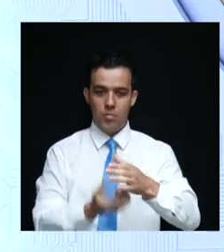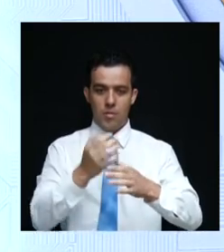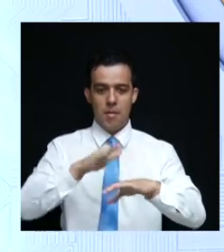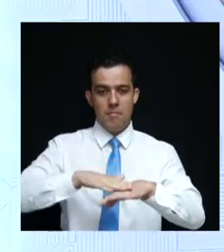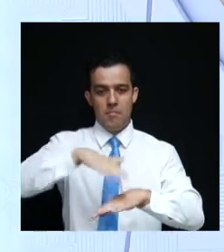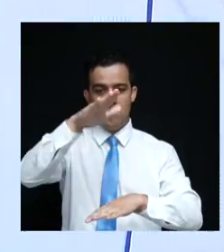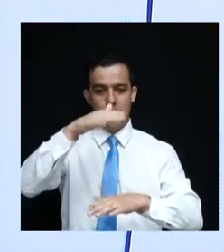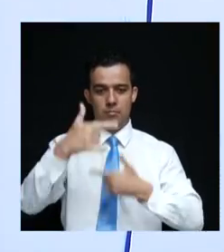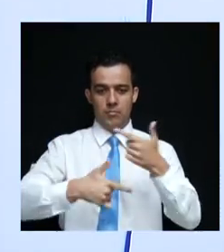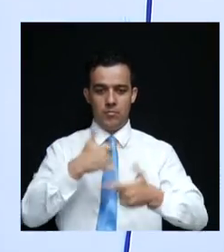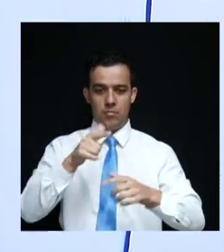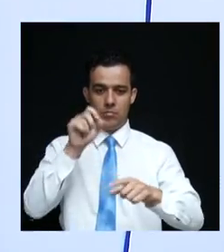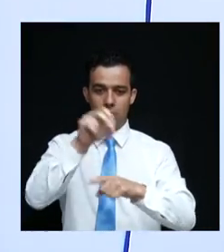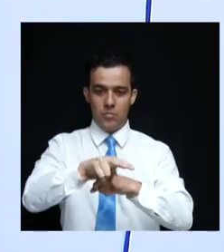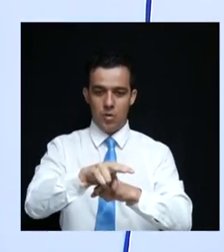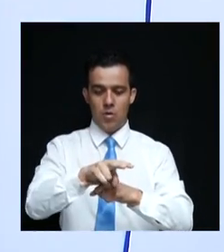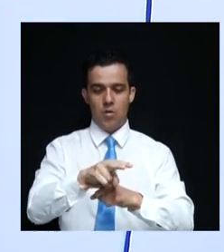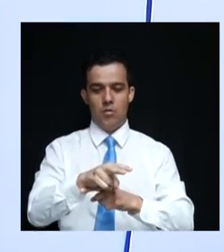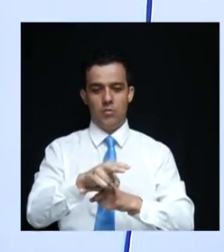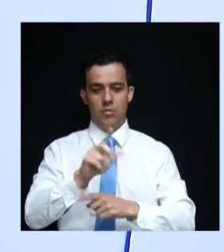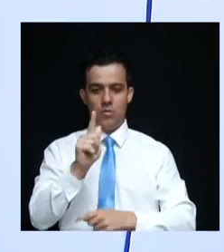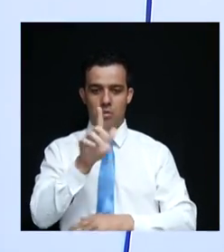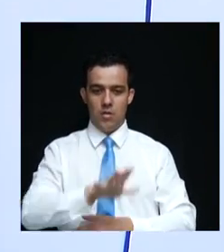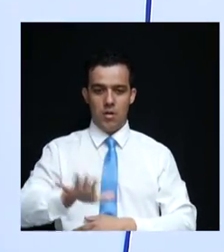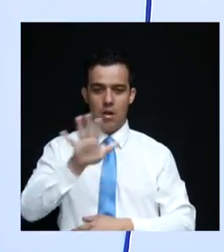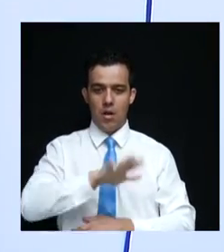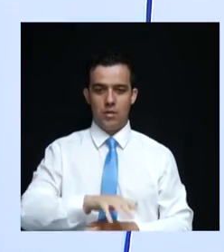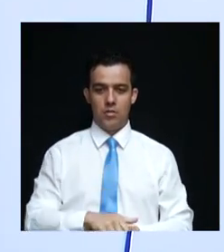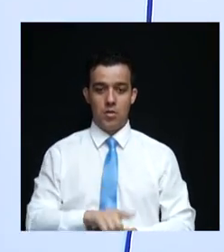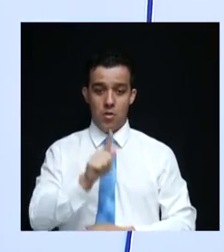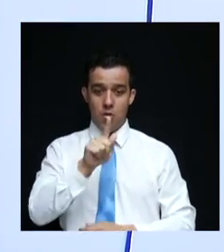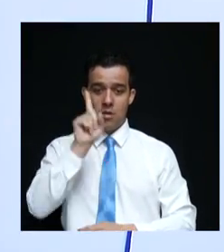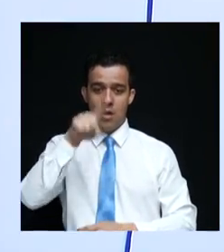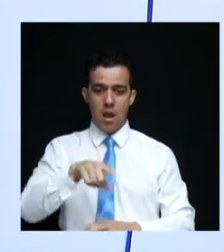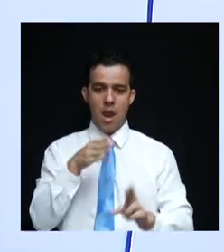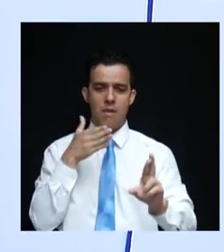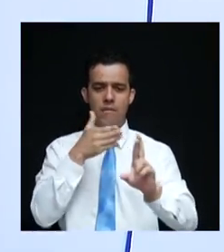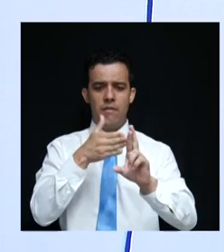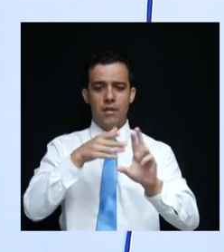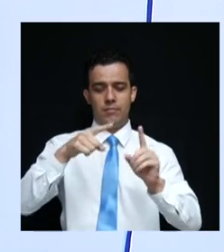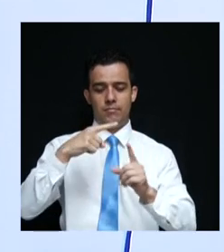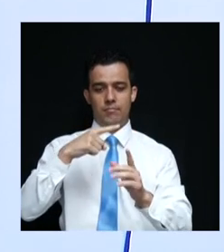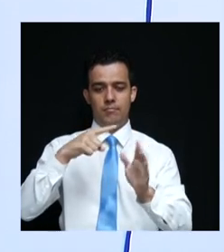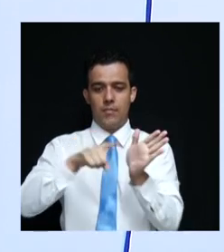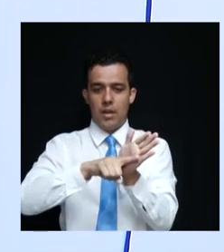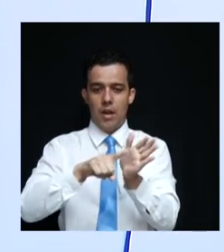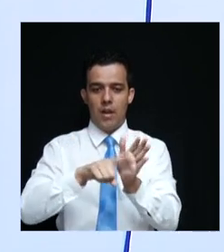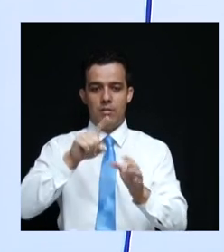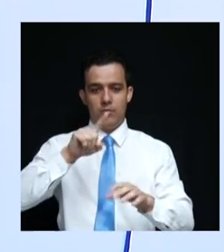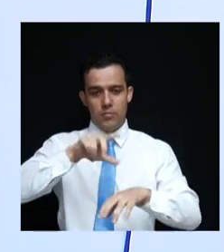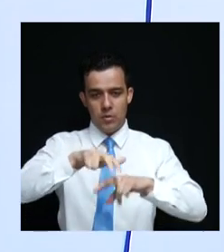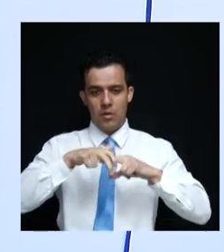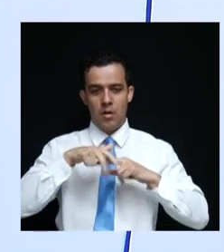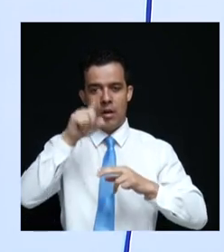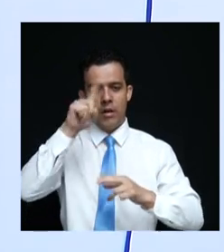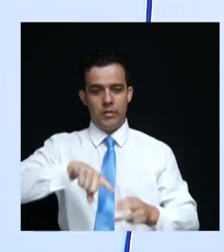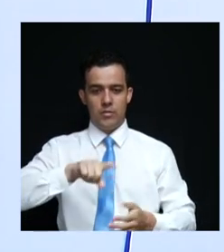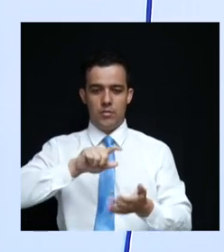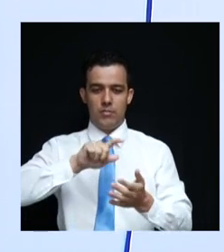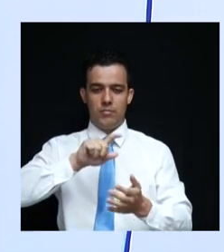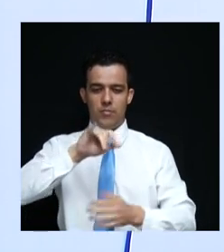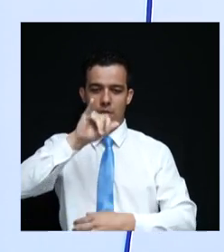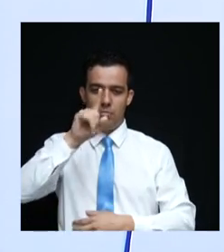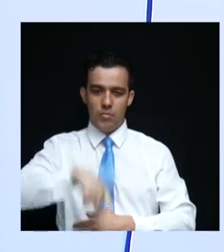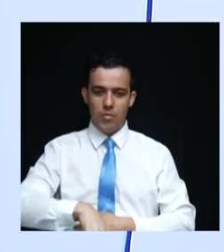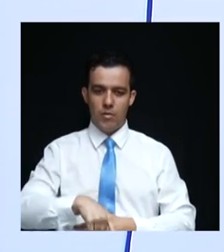Goiás? Goiás hoje é referência negativa pela sua alta carga tributária. Com isso, inibe os investimentos e,